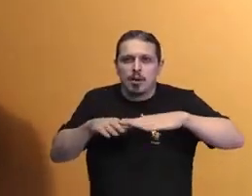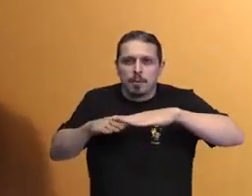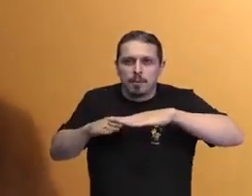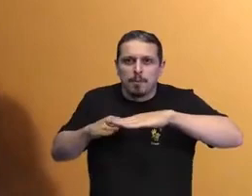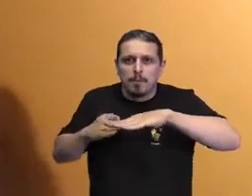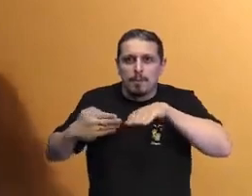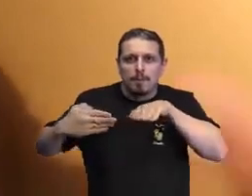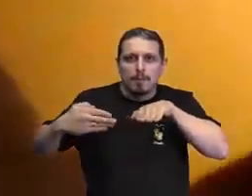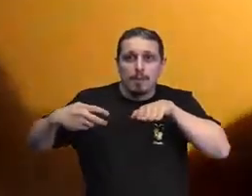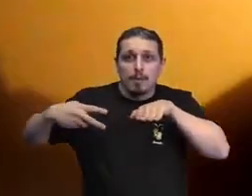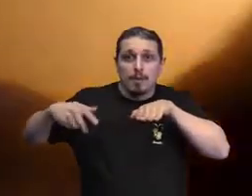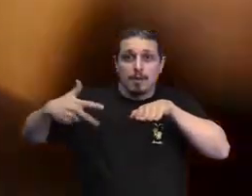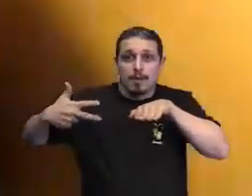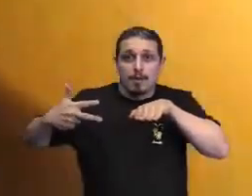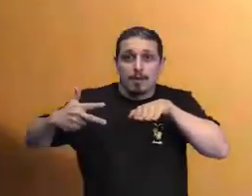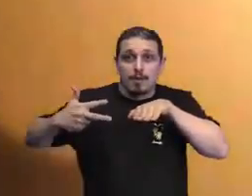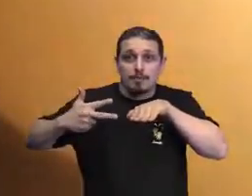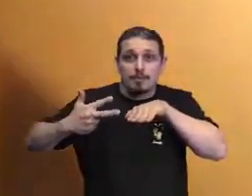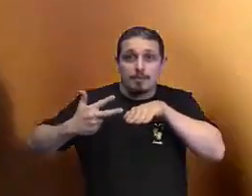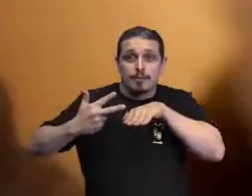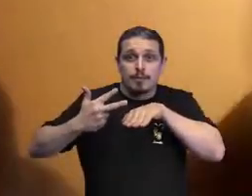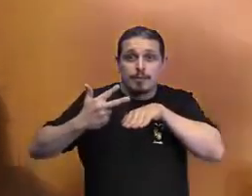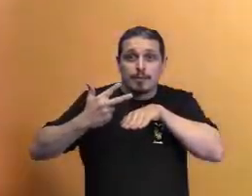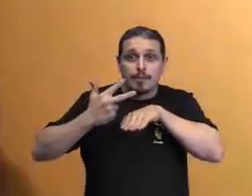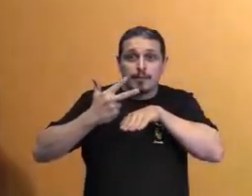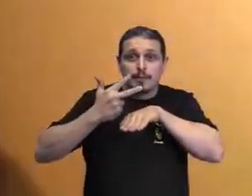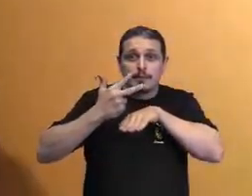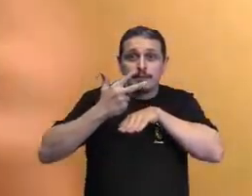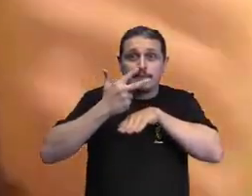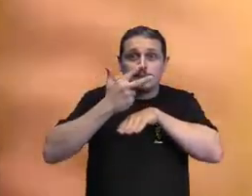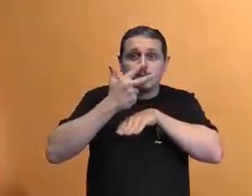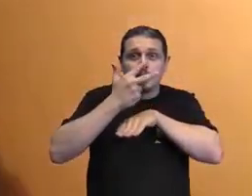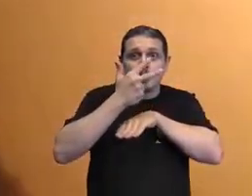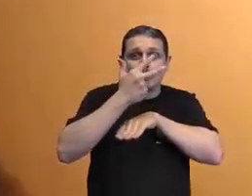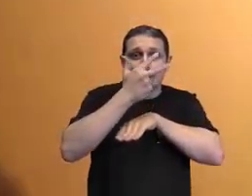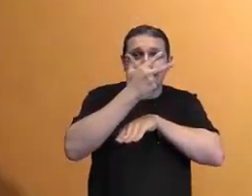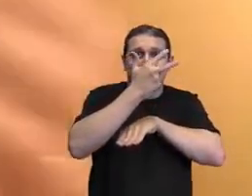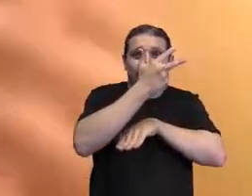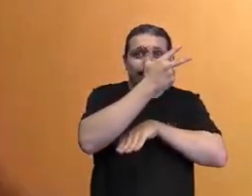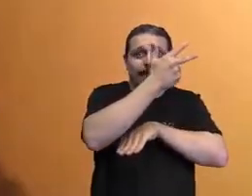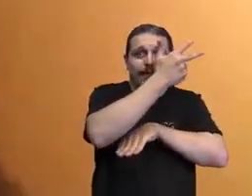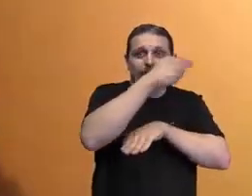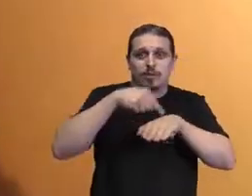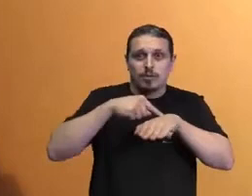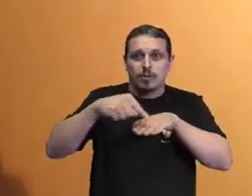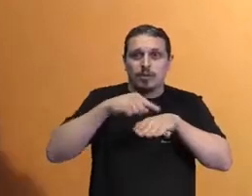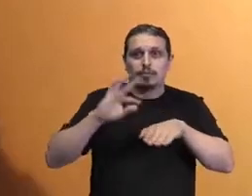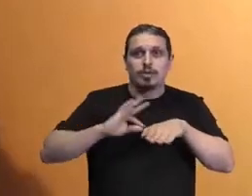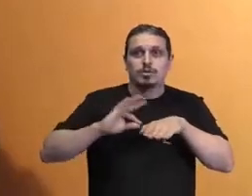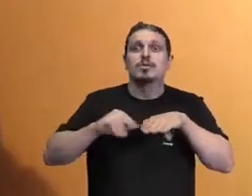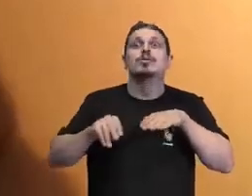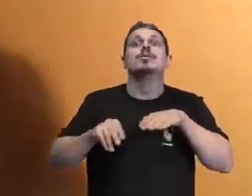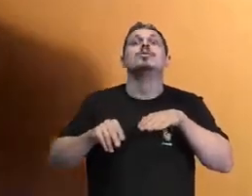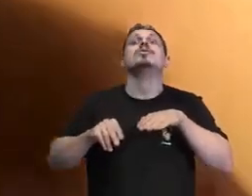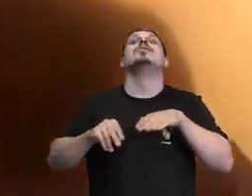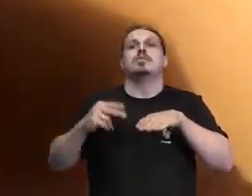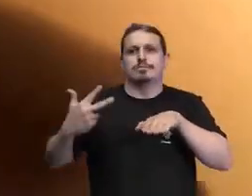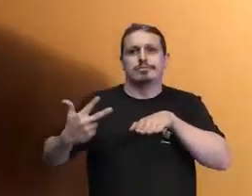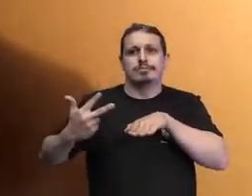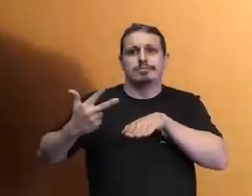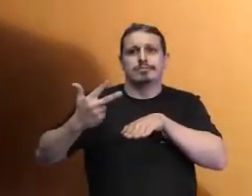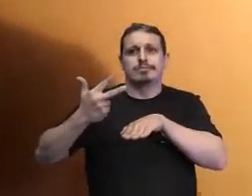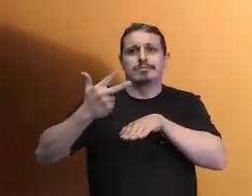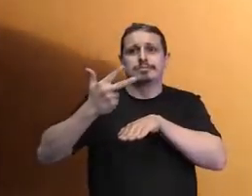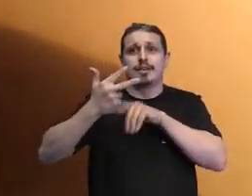O cinema inteiro vem abaixo, e todas as vezes que eu vejo essa cena, eu bato palma de novo, sabe por quê?